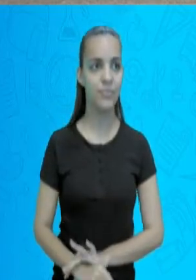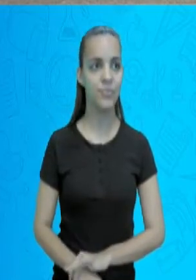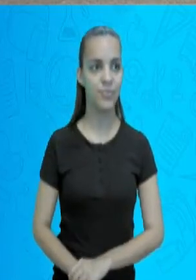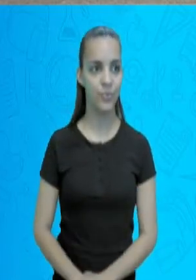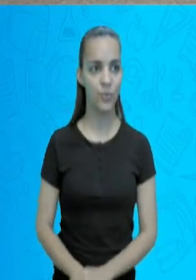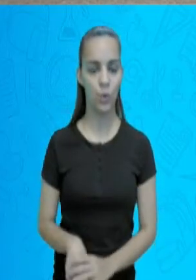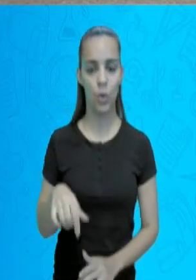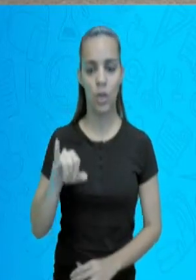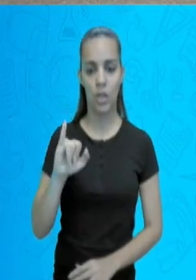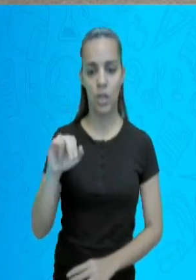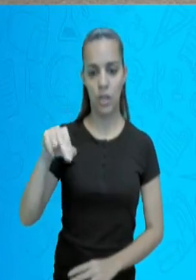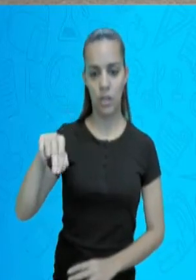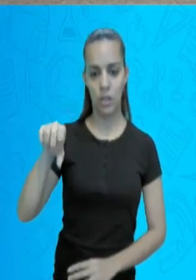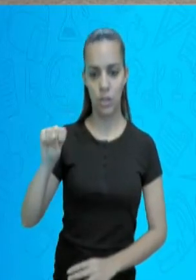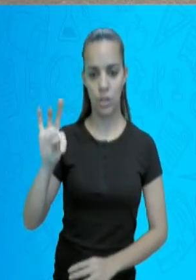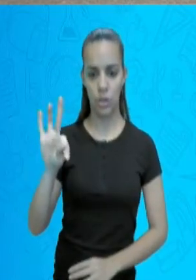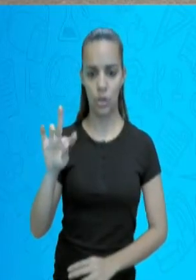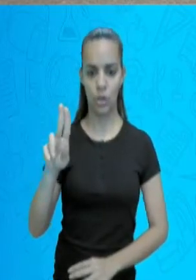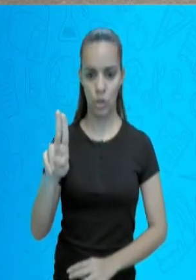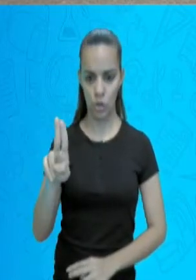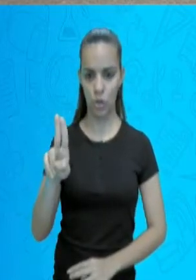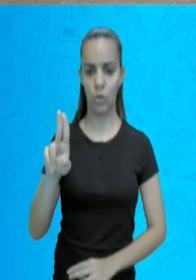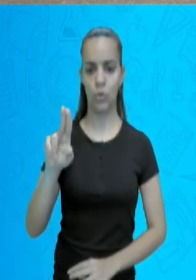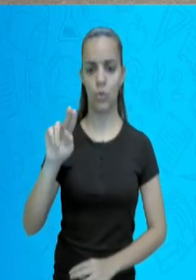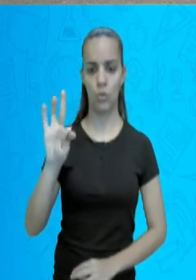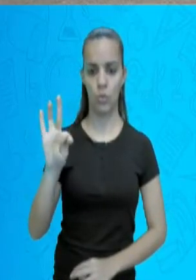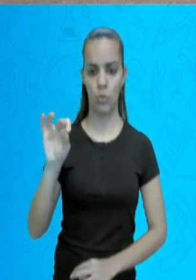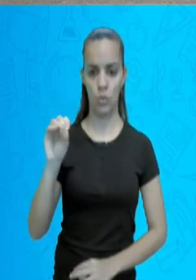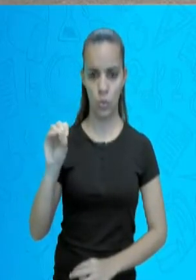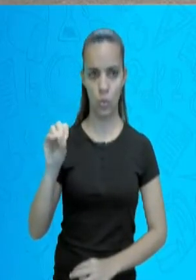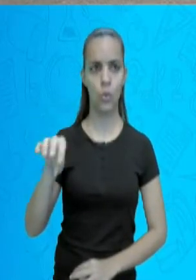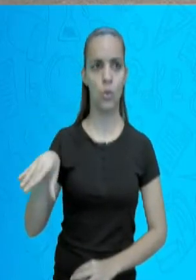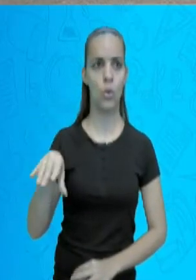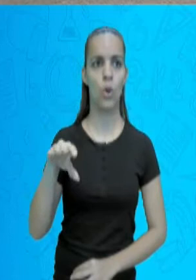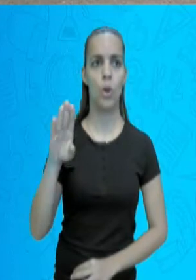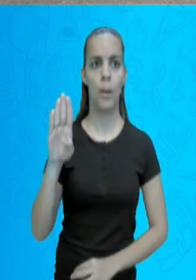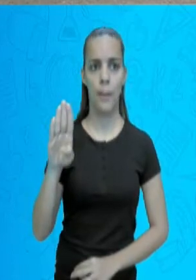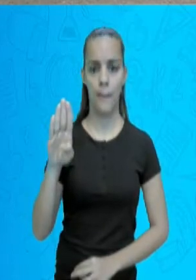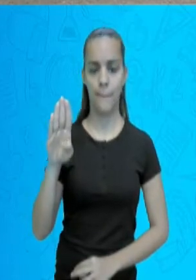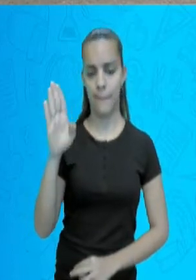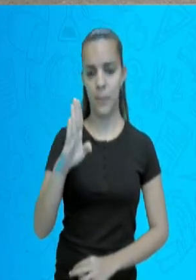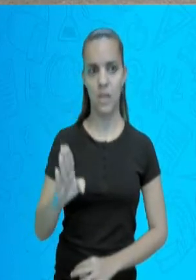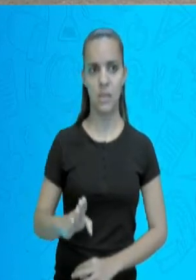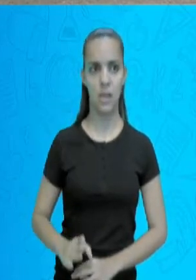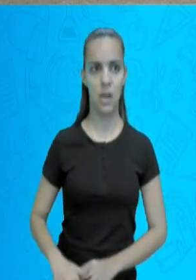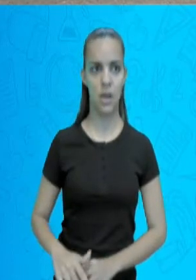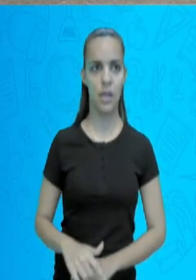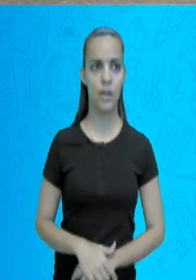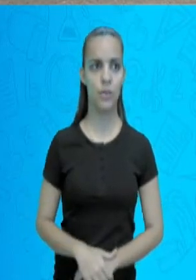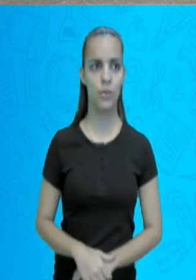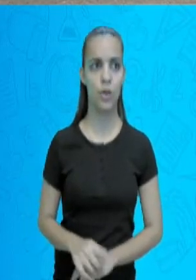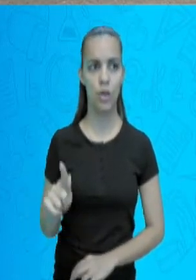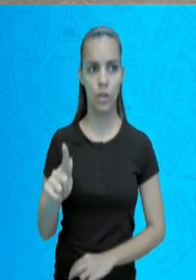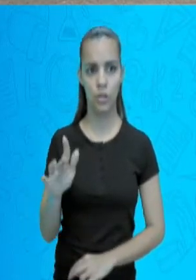Instituto Brasileiro de Geografia e Estatística. Ok?